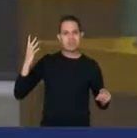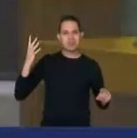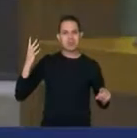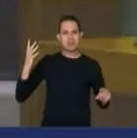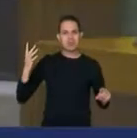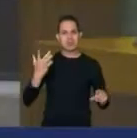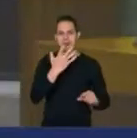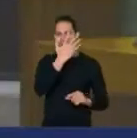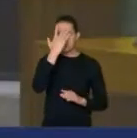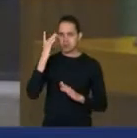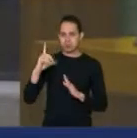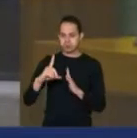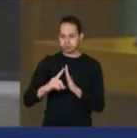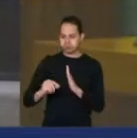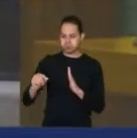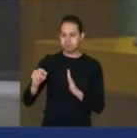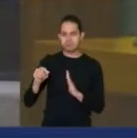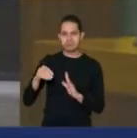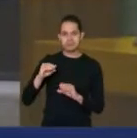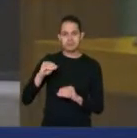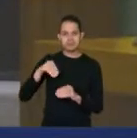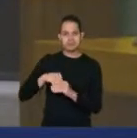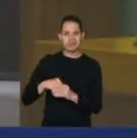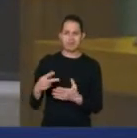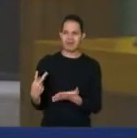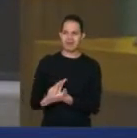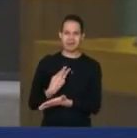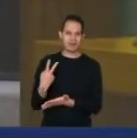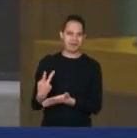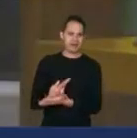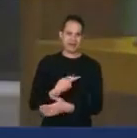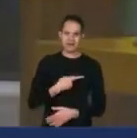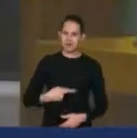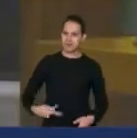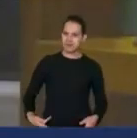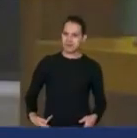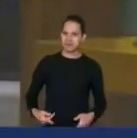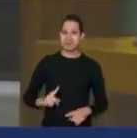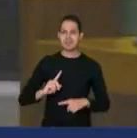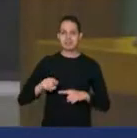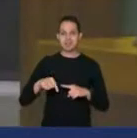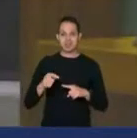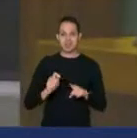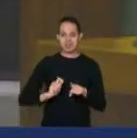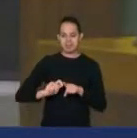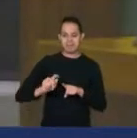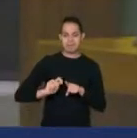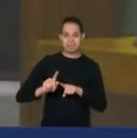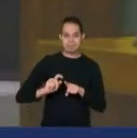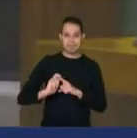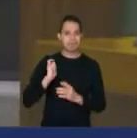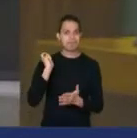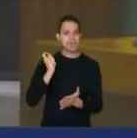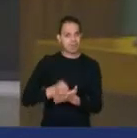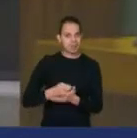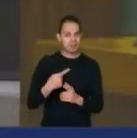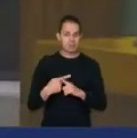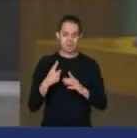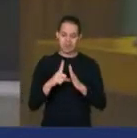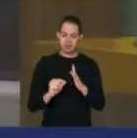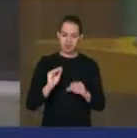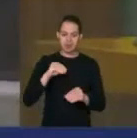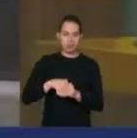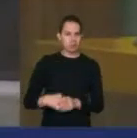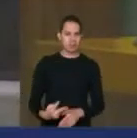Palácio do Planalto indevidamente e que vai ter que pagar o aluguel pelo uso indevido, que é o senhor Bolsonaro,